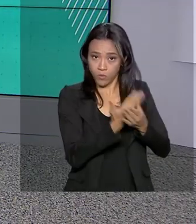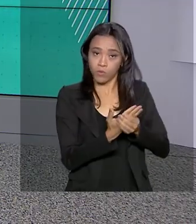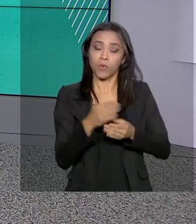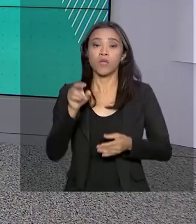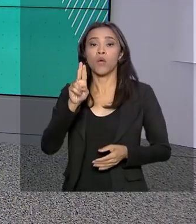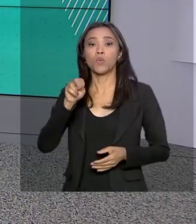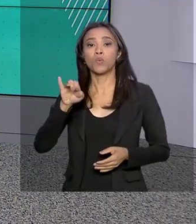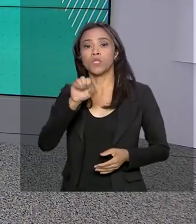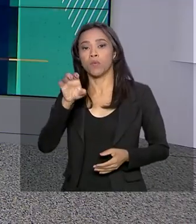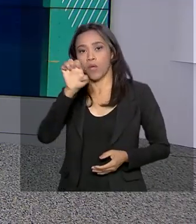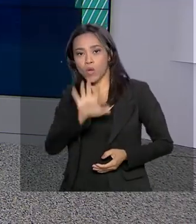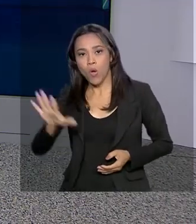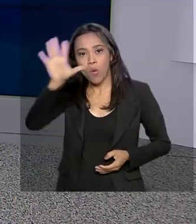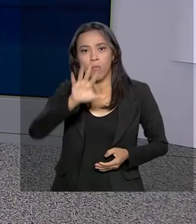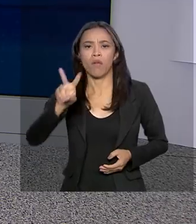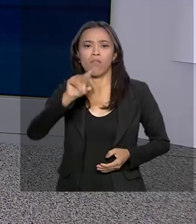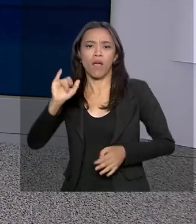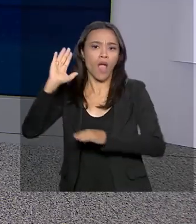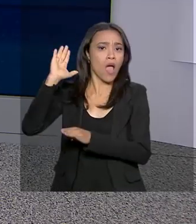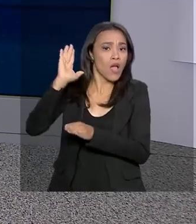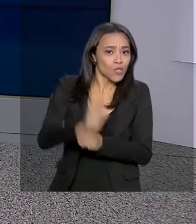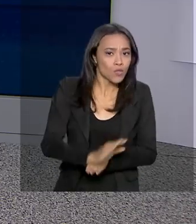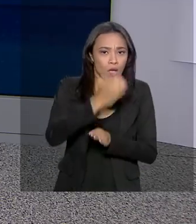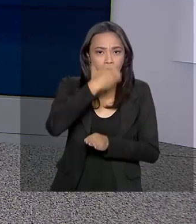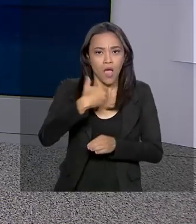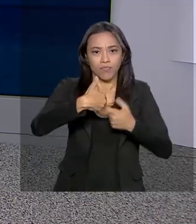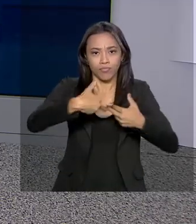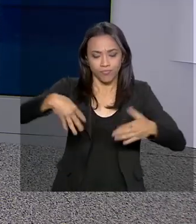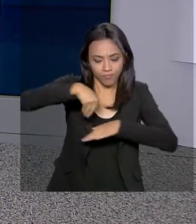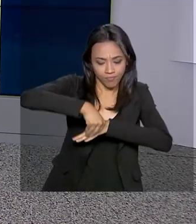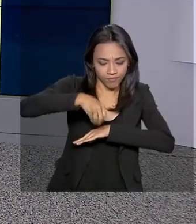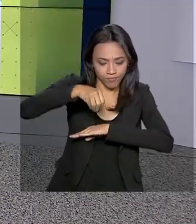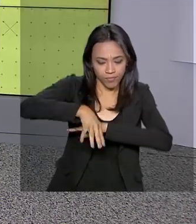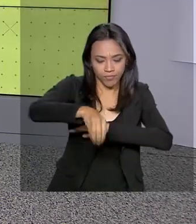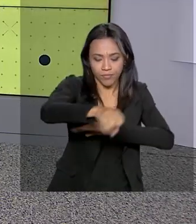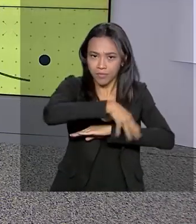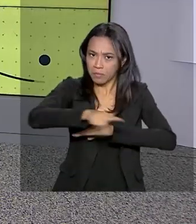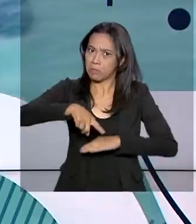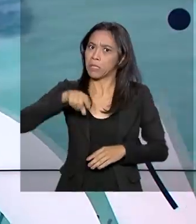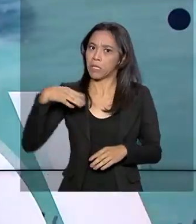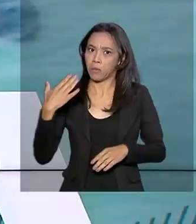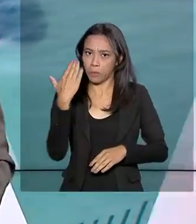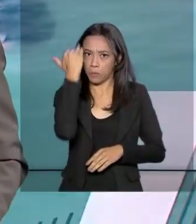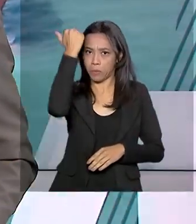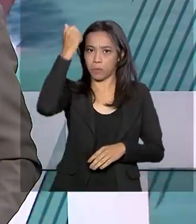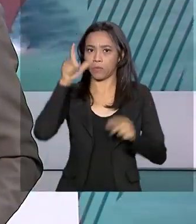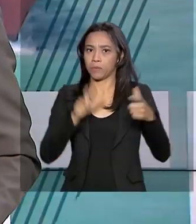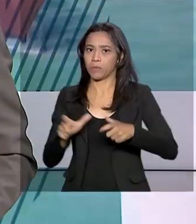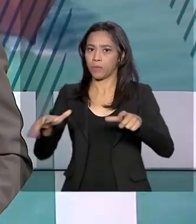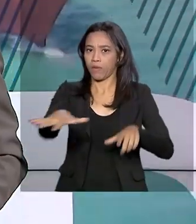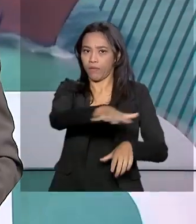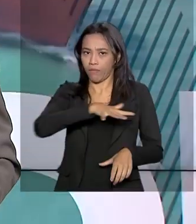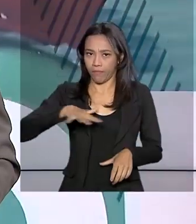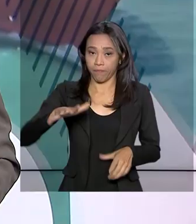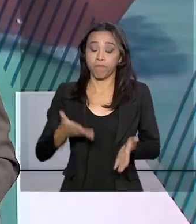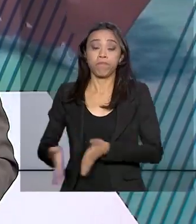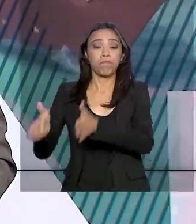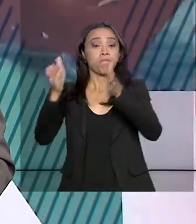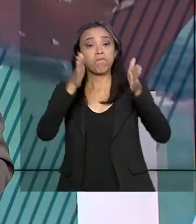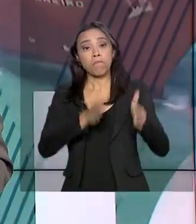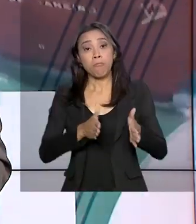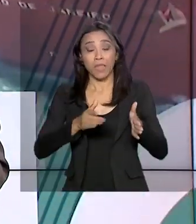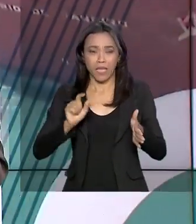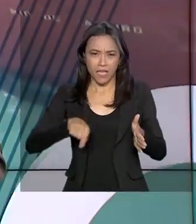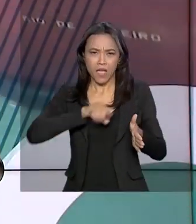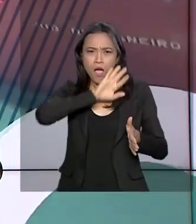União Europeia vai ajudar a alavancar a fruticultura, que é destaque na região. E a produção total da agropecuária